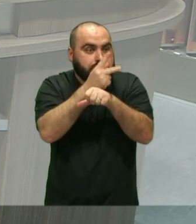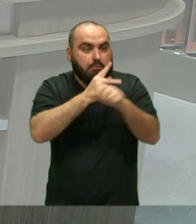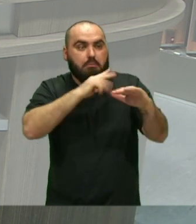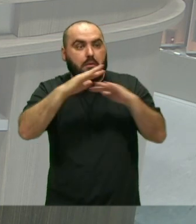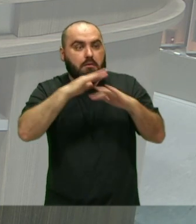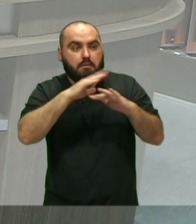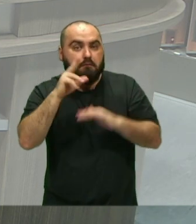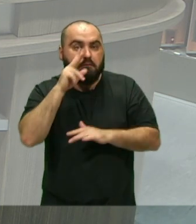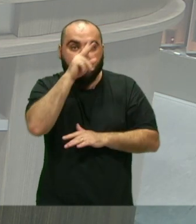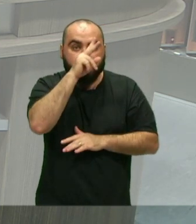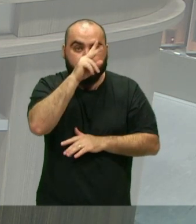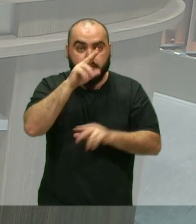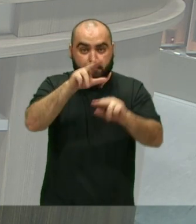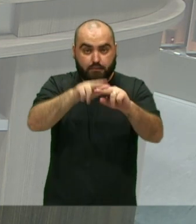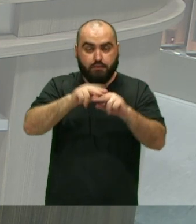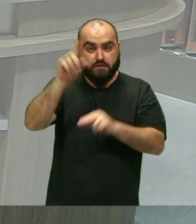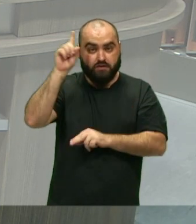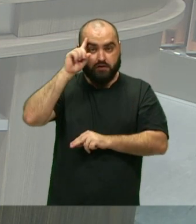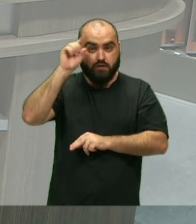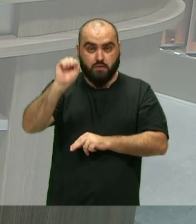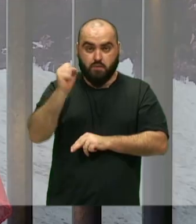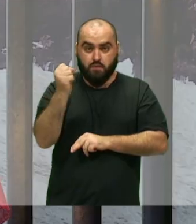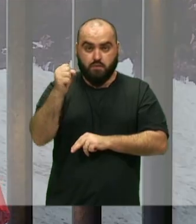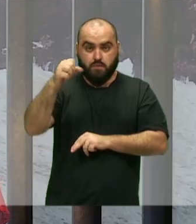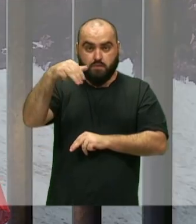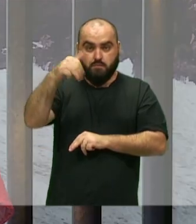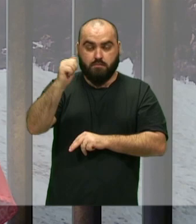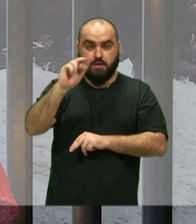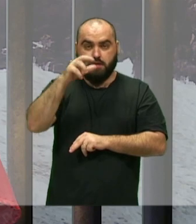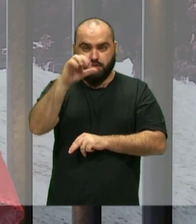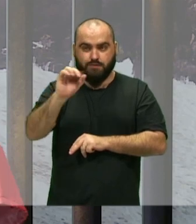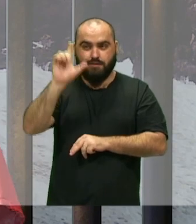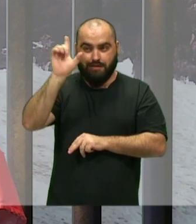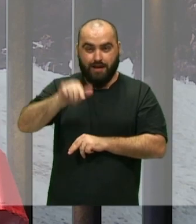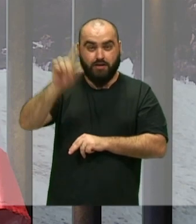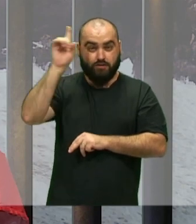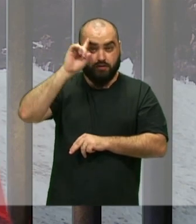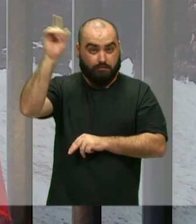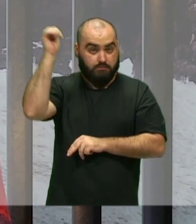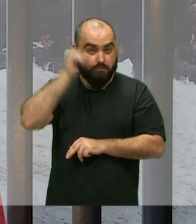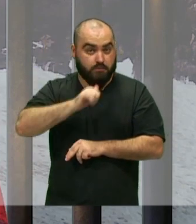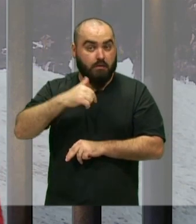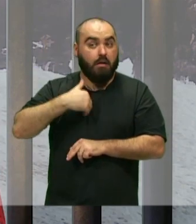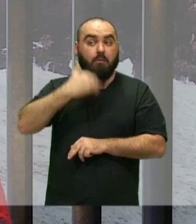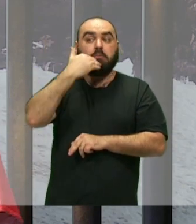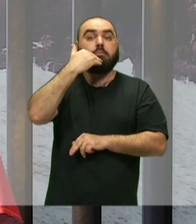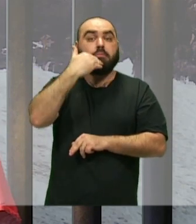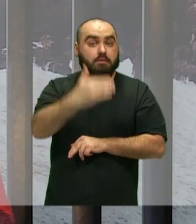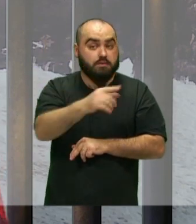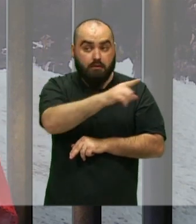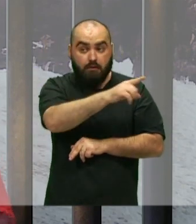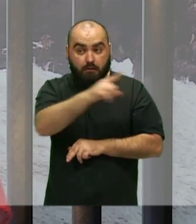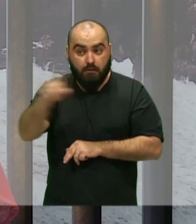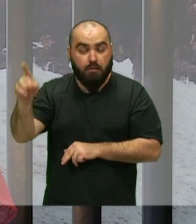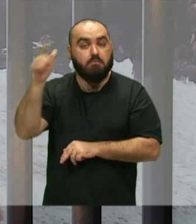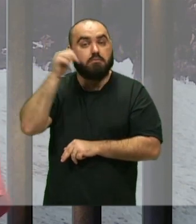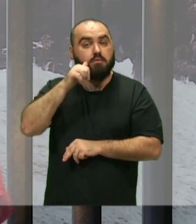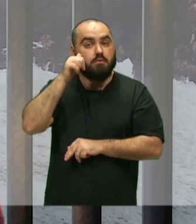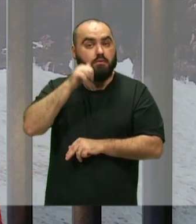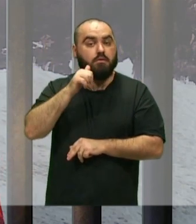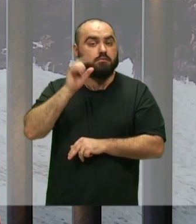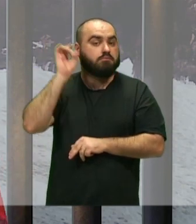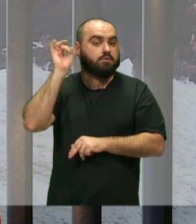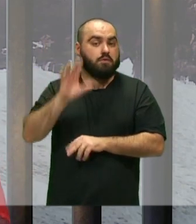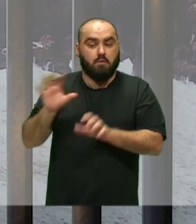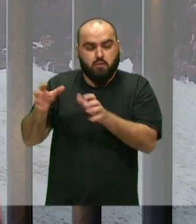Então no dia 8 Então março Dia da mulher Eu tive a ideia De pedir para essas mulheres Que até então Só